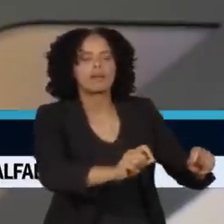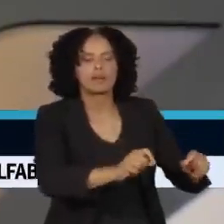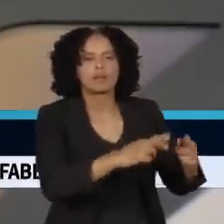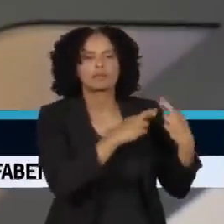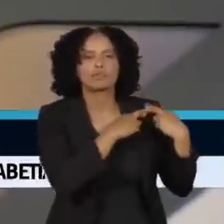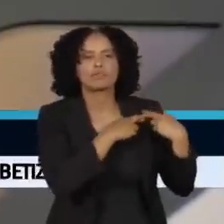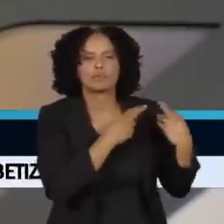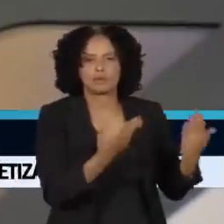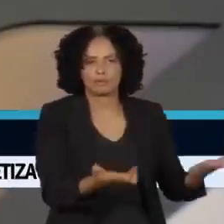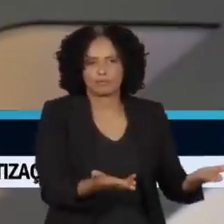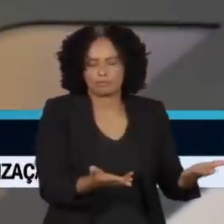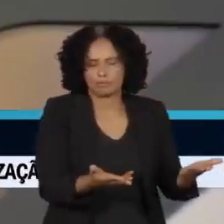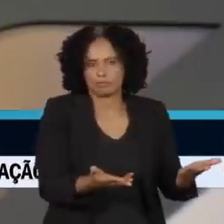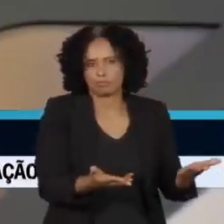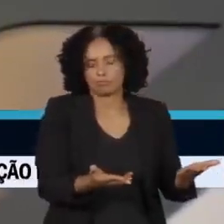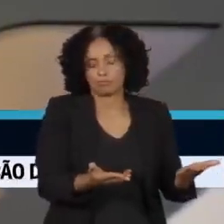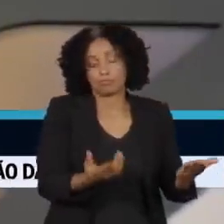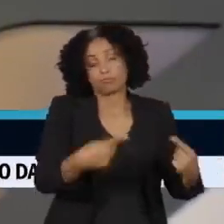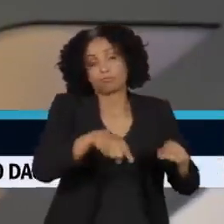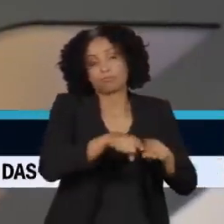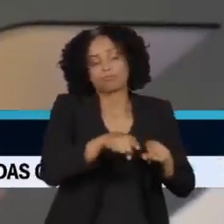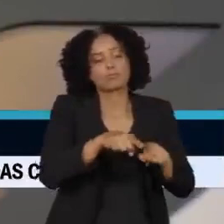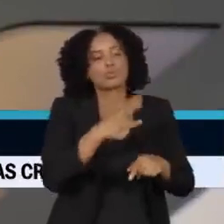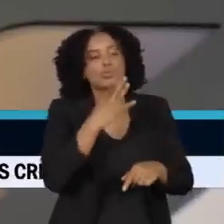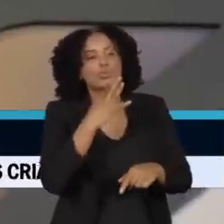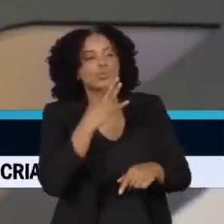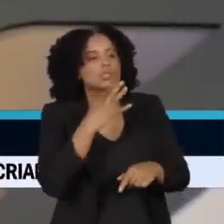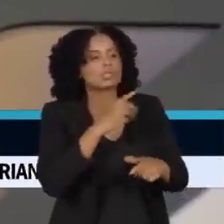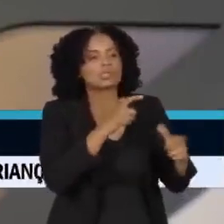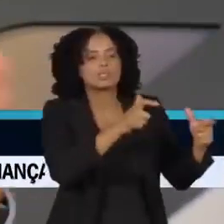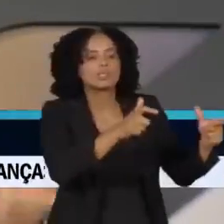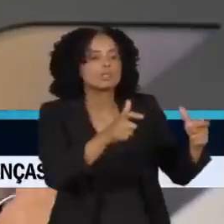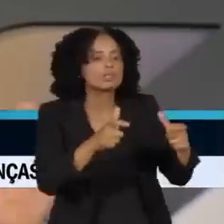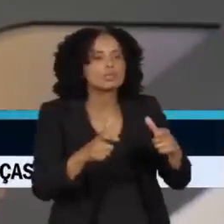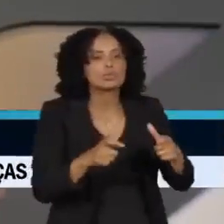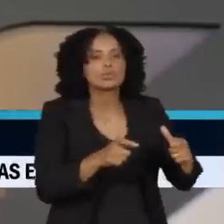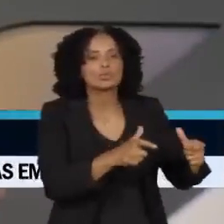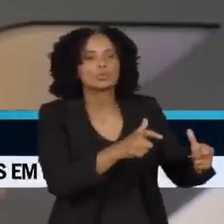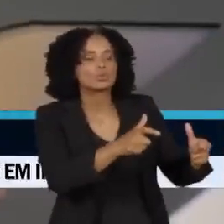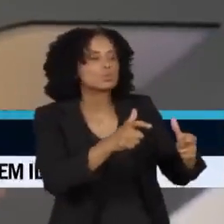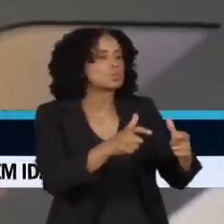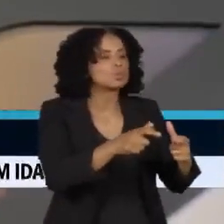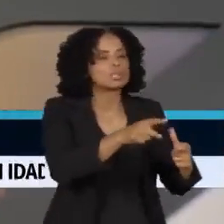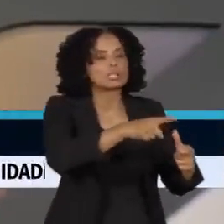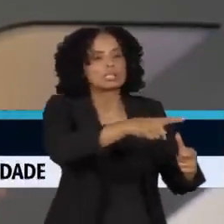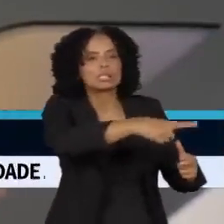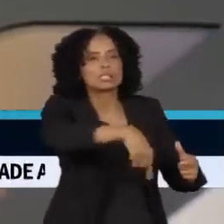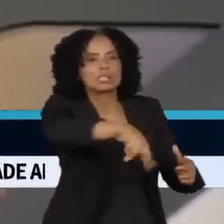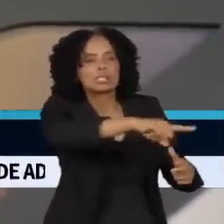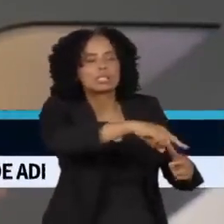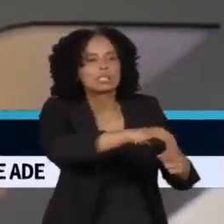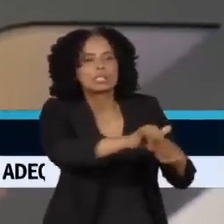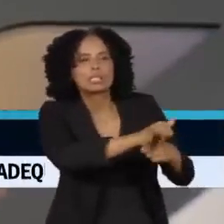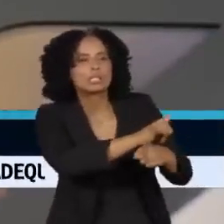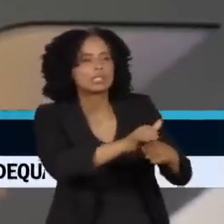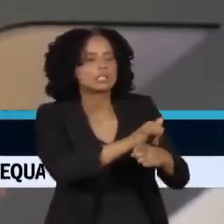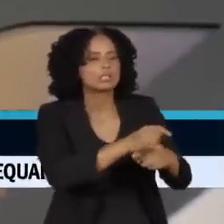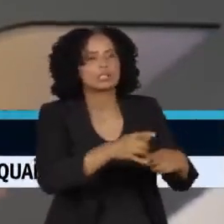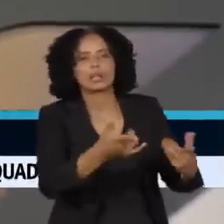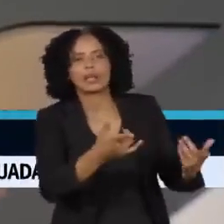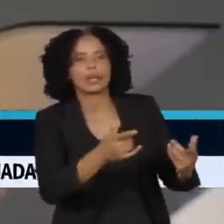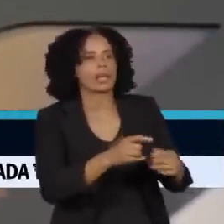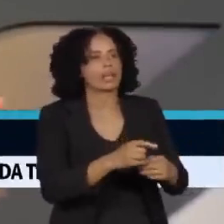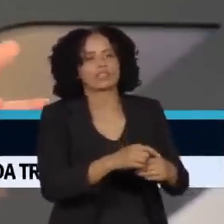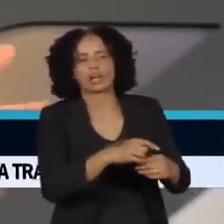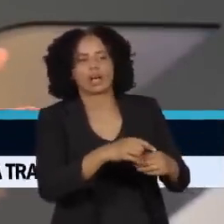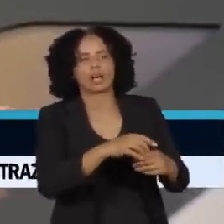algumas teorias ou tentativas de se agir a partir da